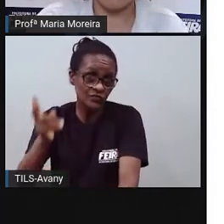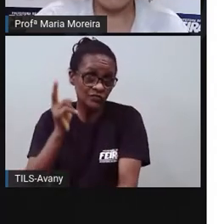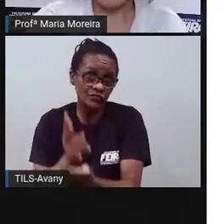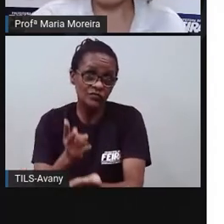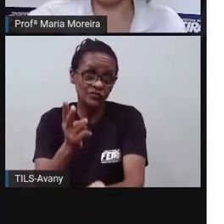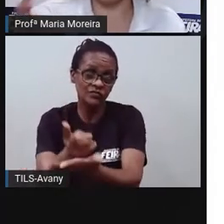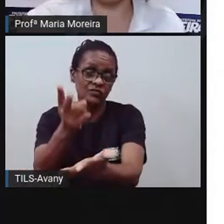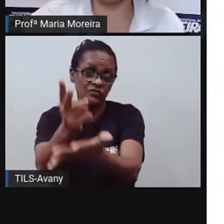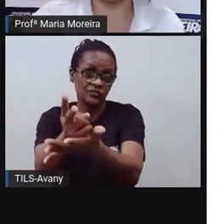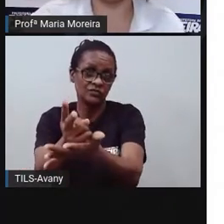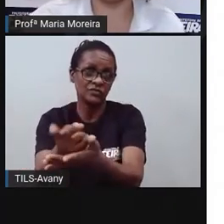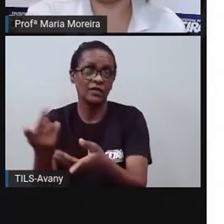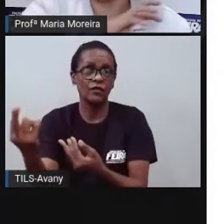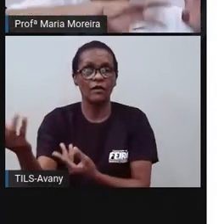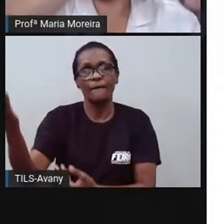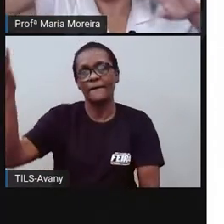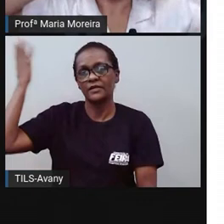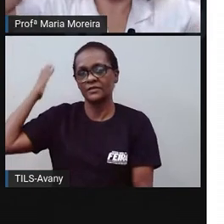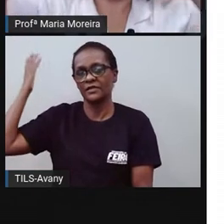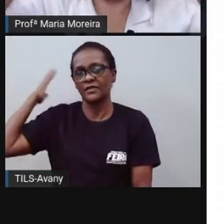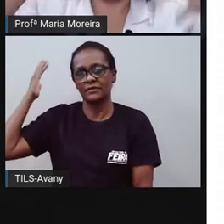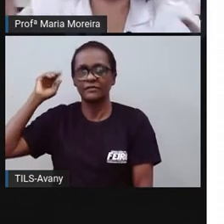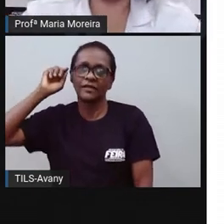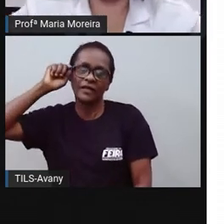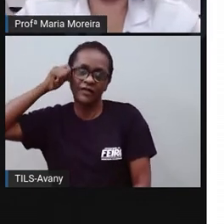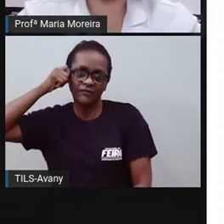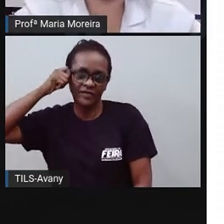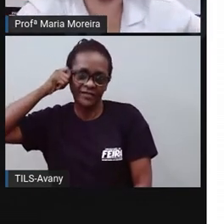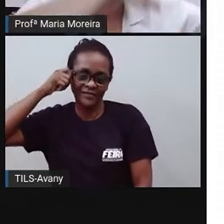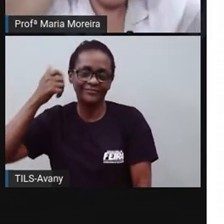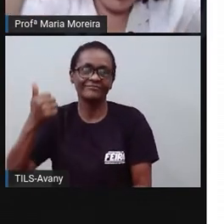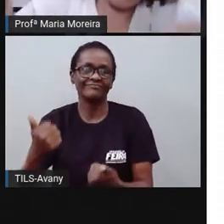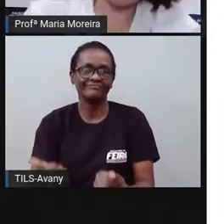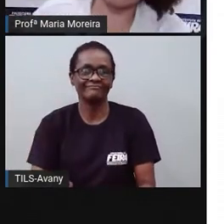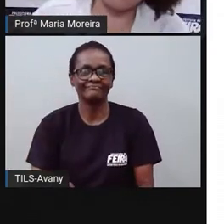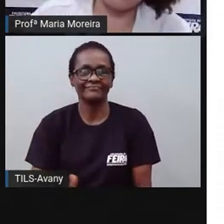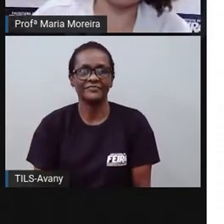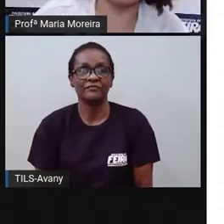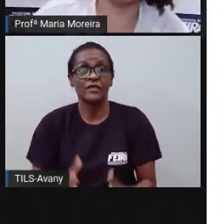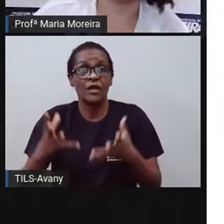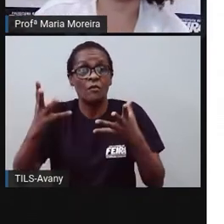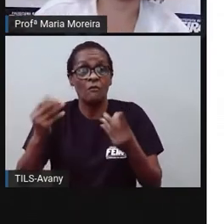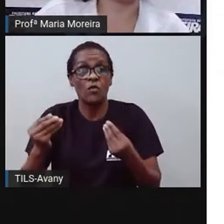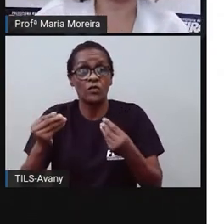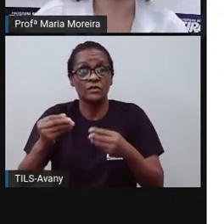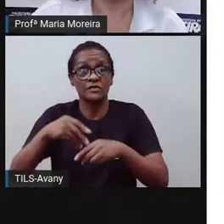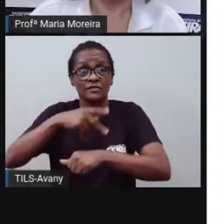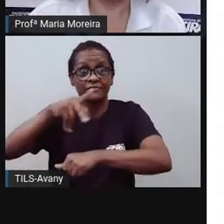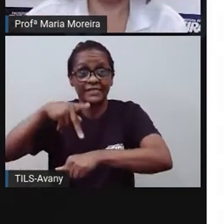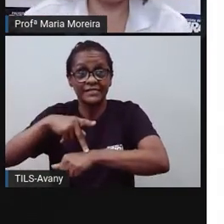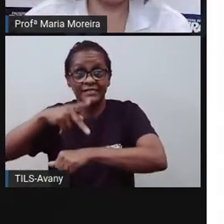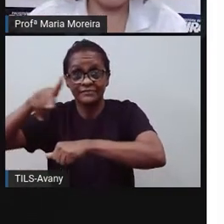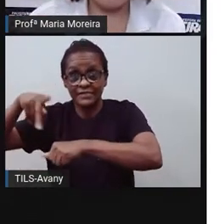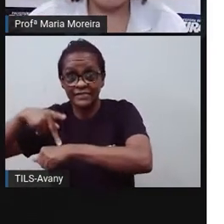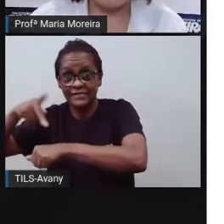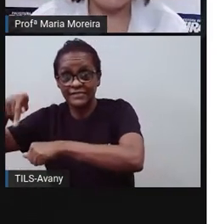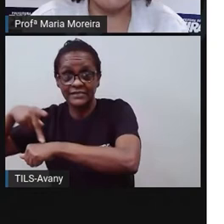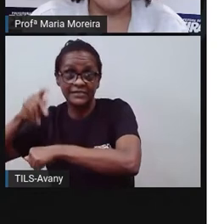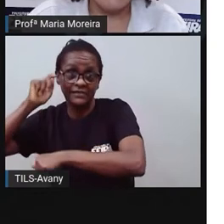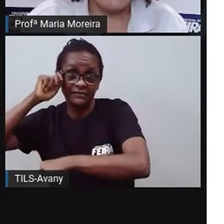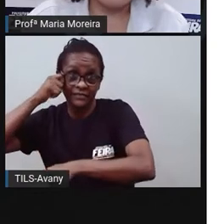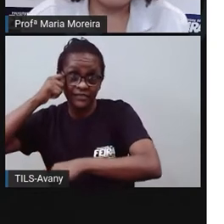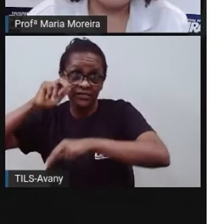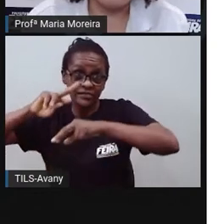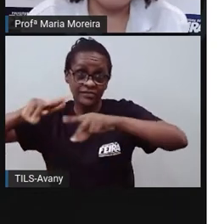africano. Então, lembra quando a prova falou, olha, são vários países, eles vieram aqui para o Brasil forçados, mas quando eles chegam